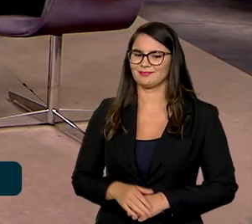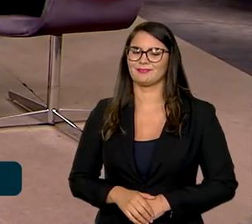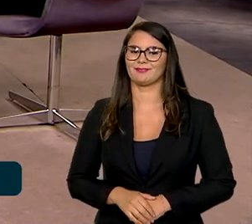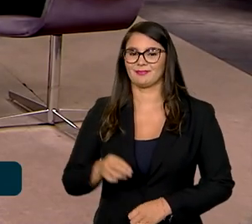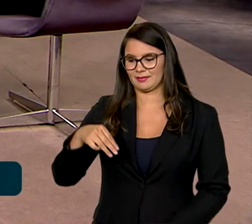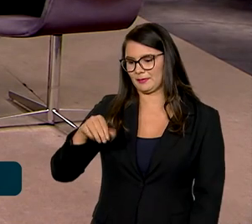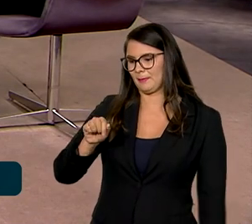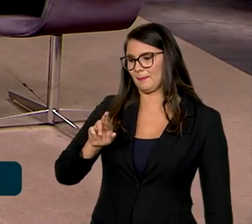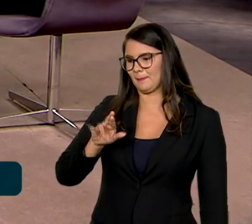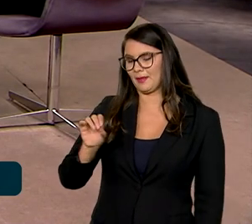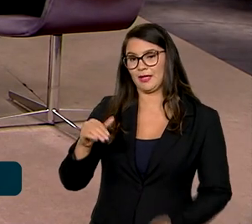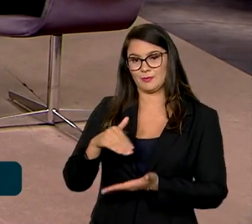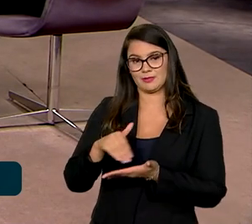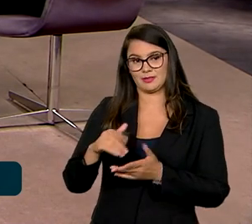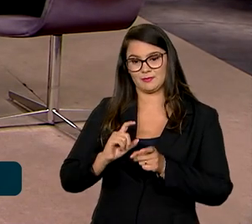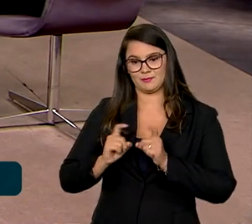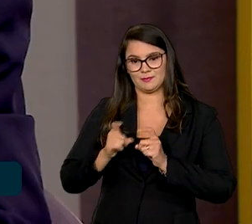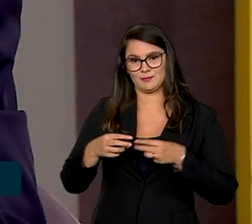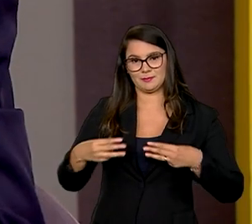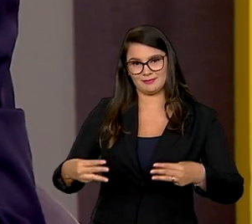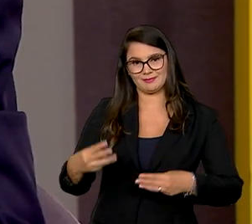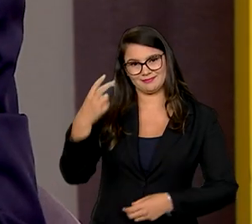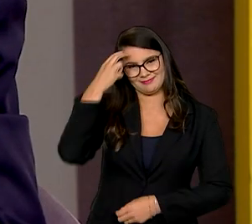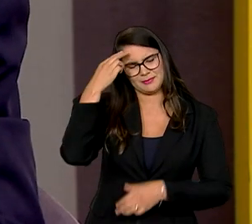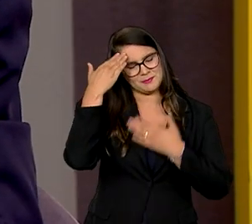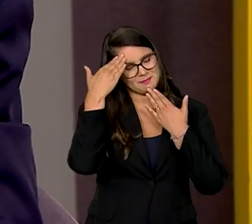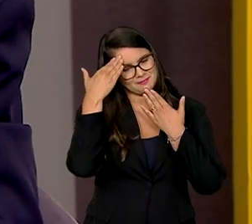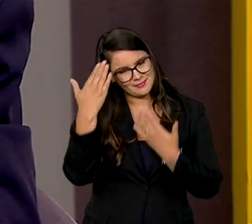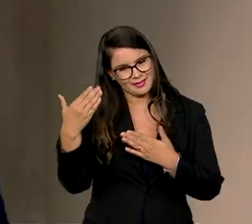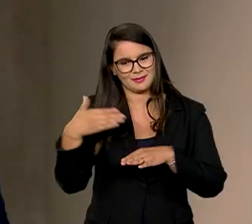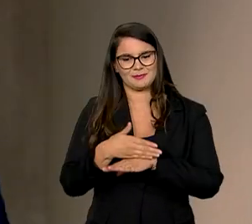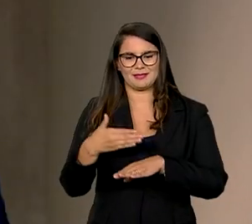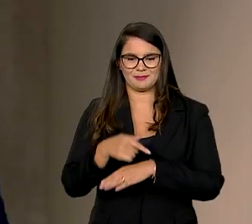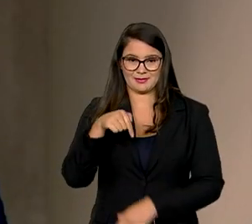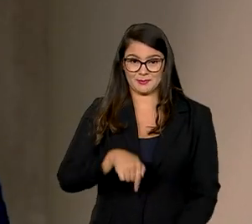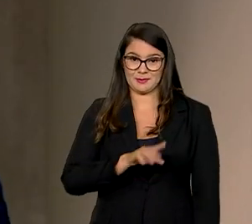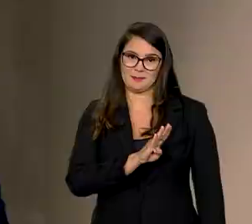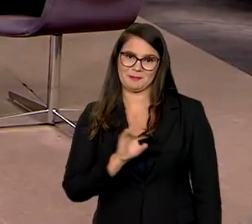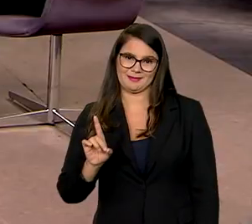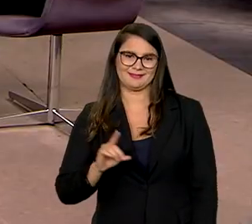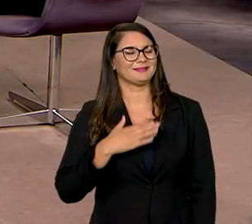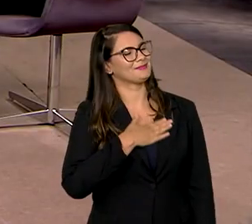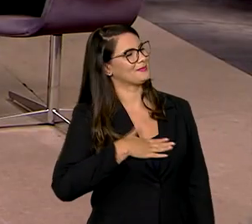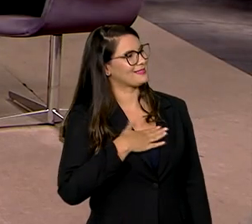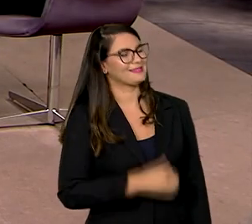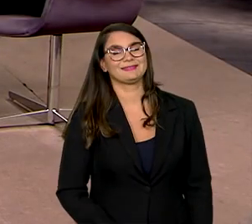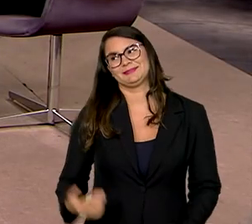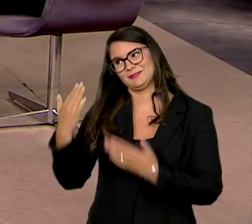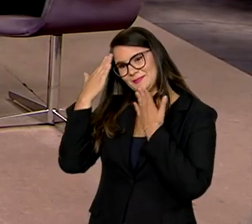Márcio Tavares, secretário-executivo do Ministério da Cultura, muito obrigado pela sua participação aqui no Brasil em Dia. Foi um prazer. Obrigada, Márcio.